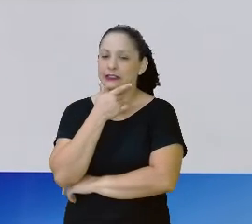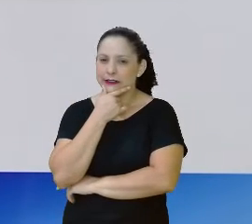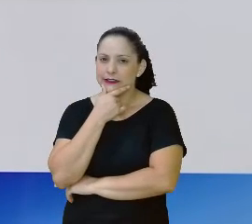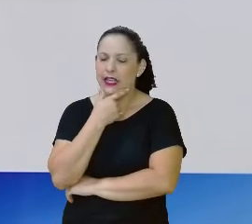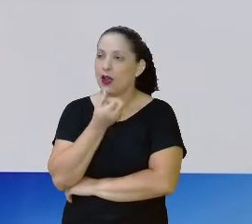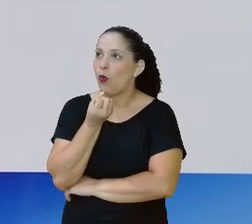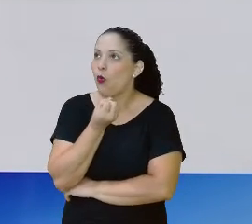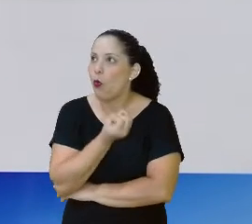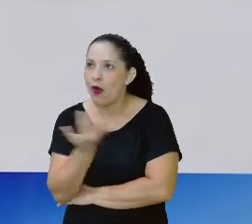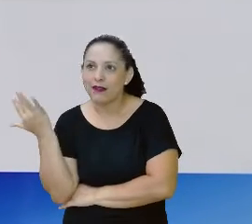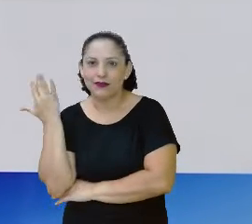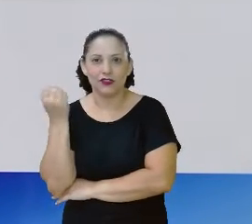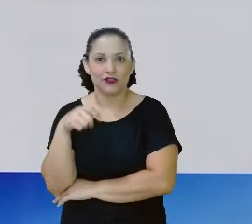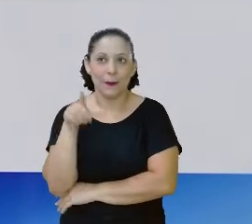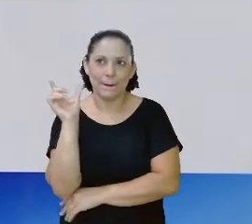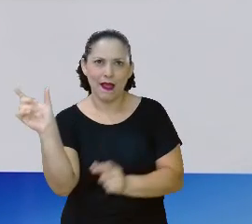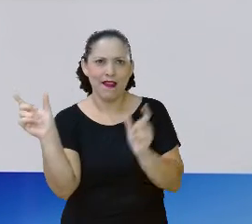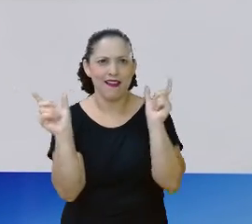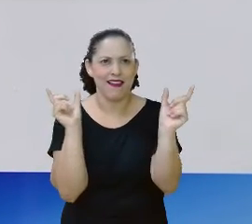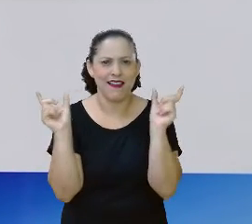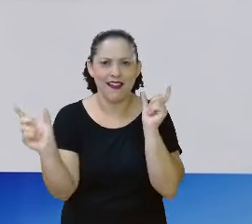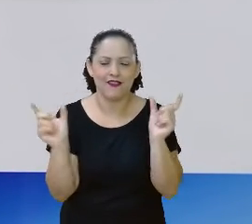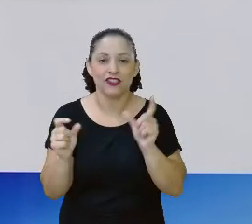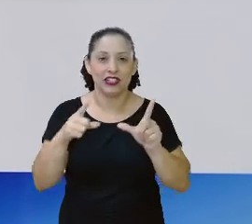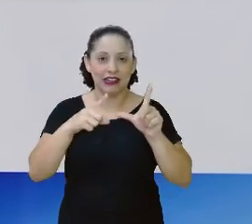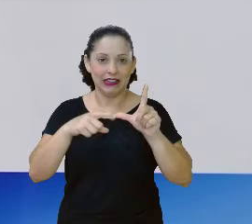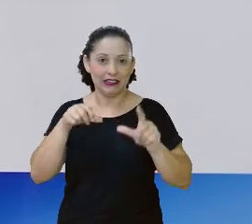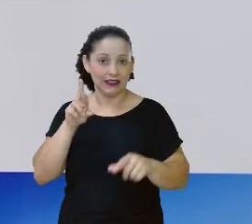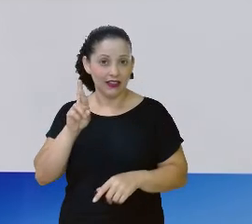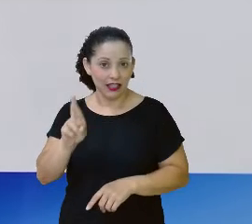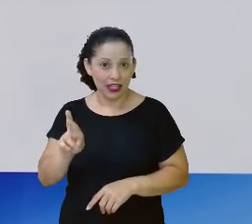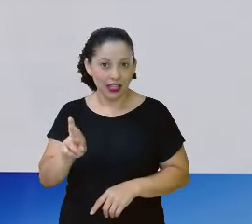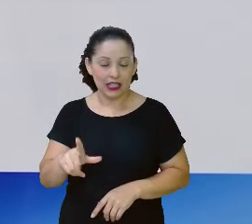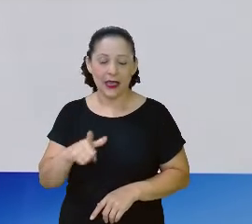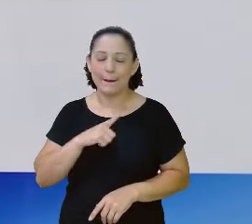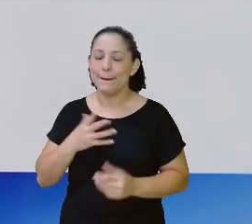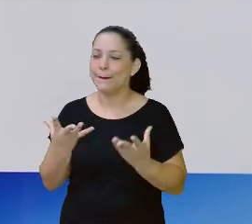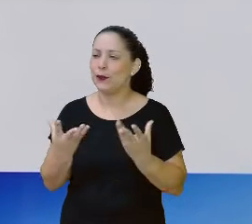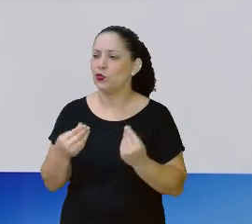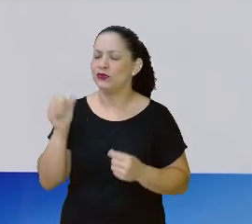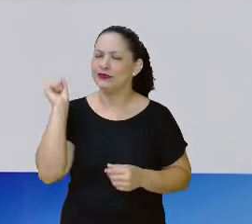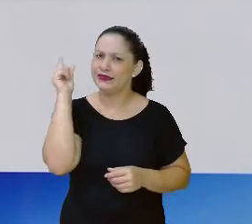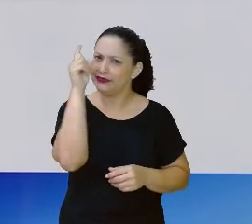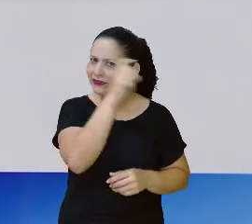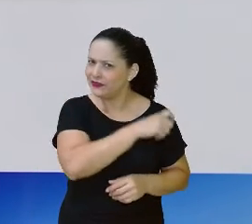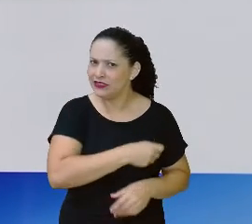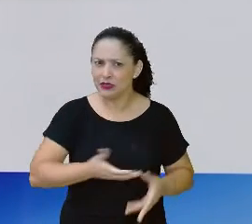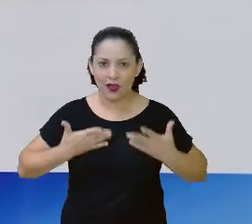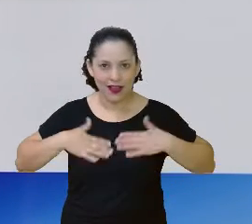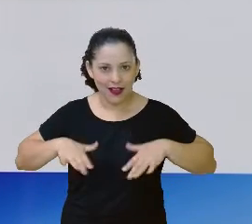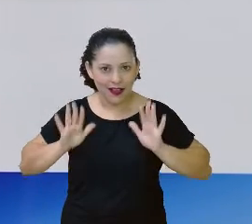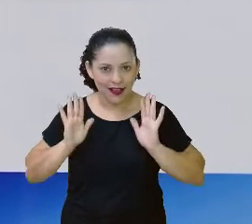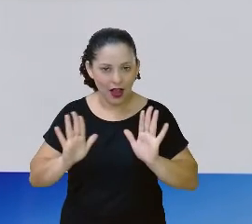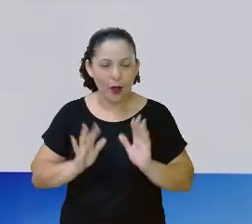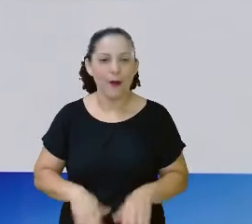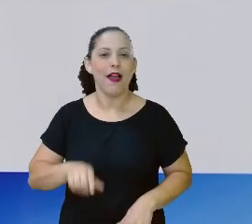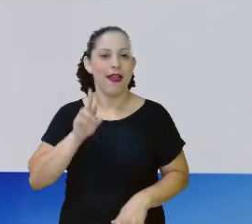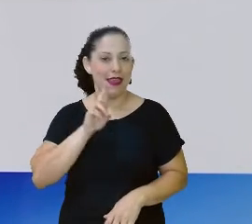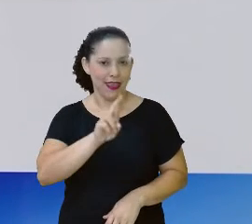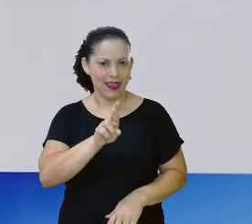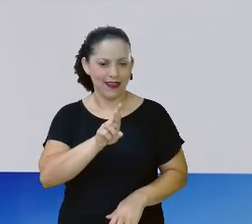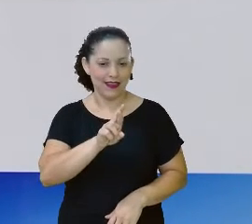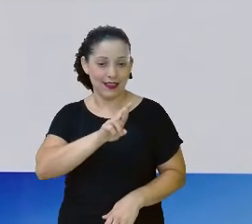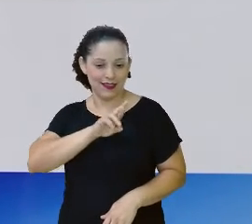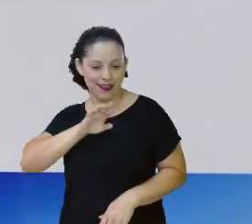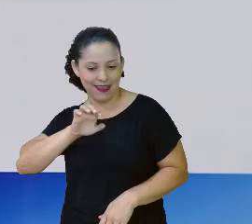imagina quantas palavras existem na língua portuguesa com a letra R. Vai dar muito trabalho. Calma! Vai para a segunda letra. A letra